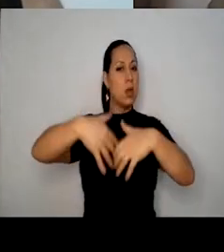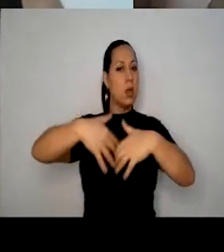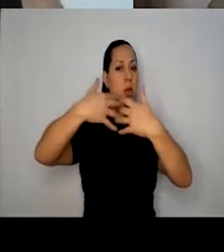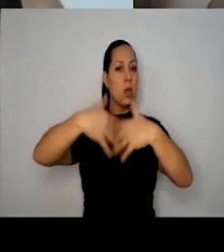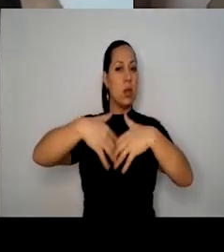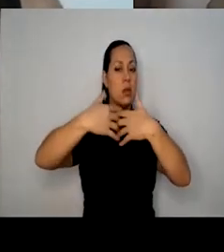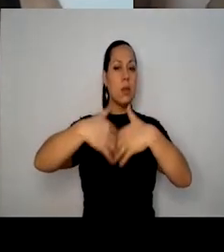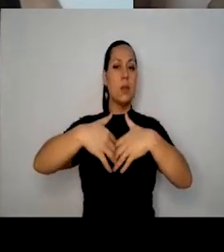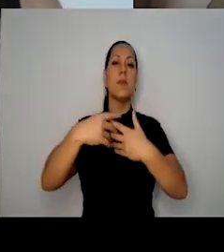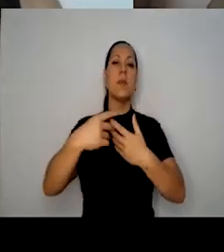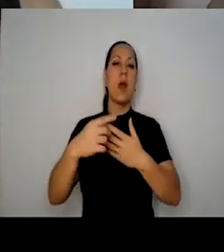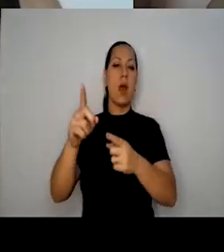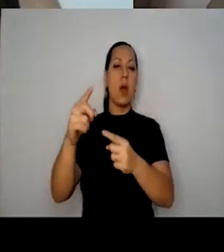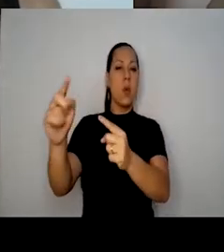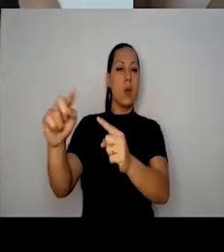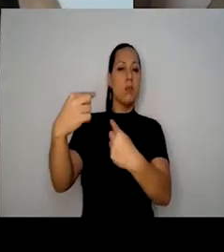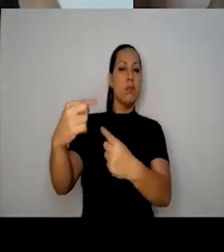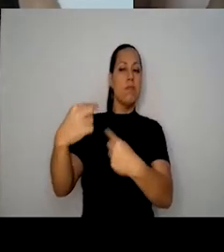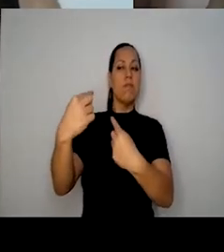a provocação da Mafalda,